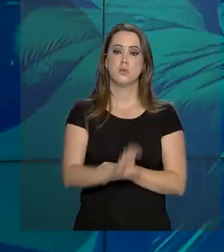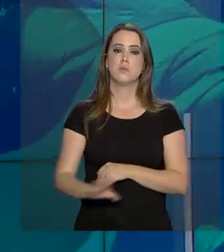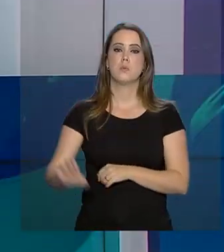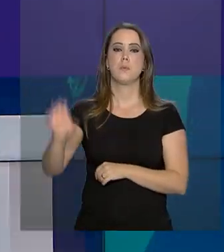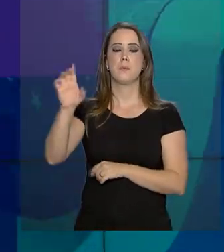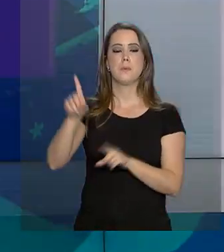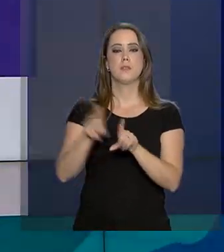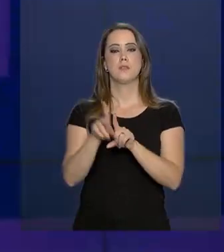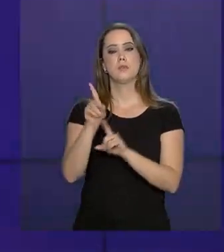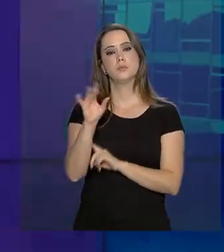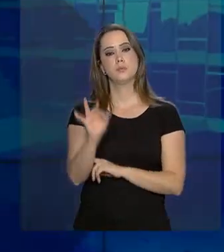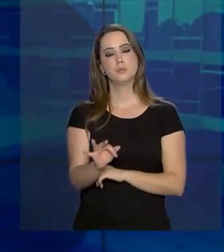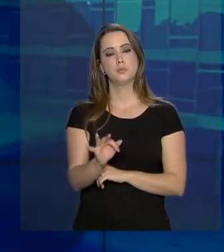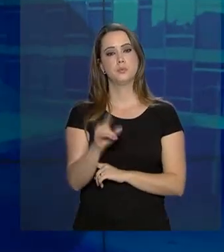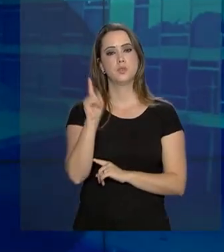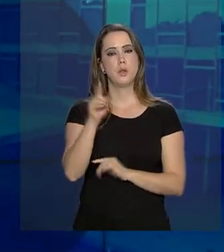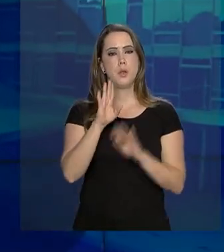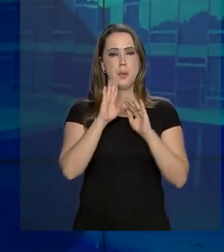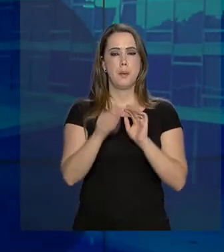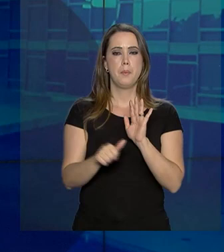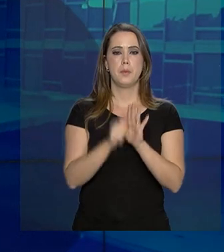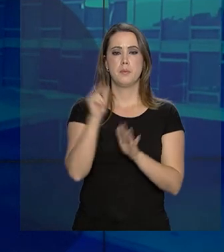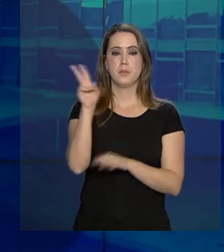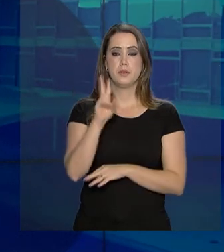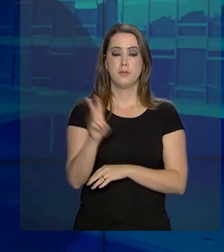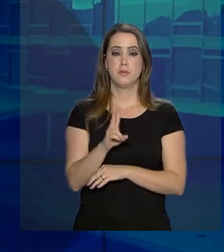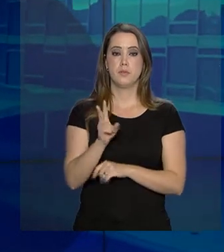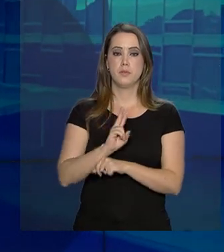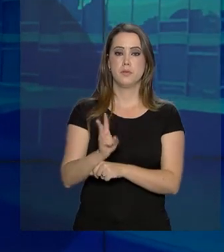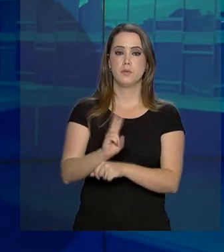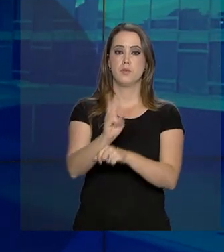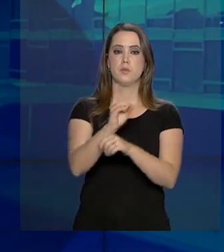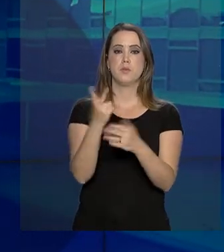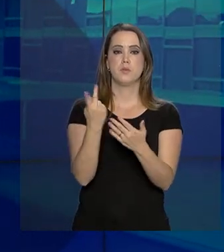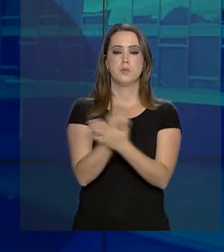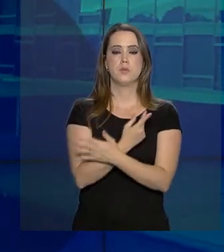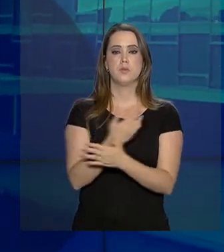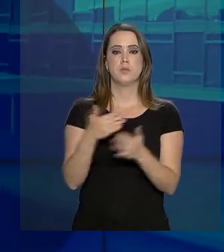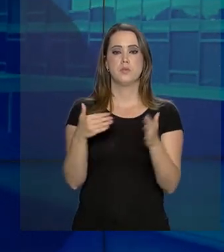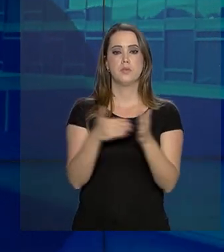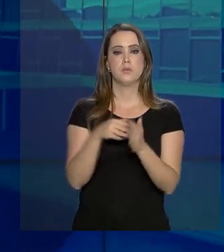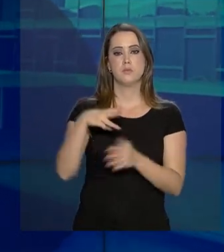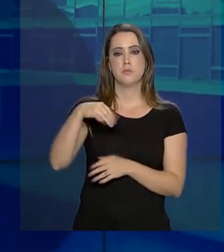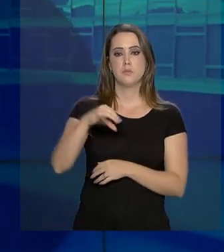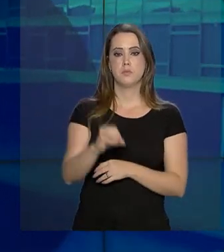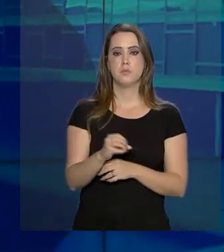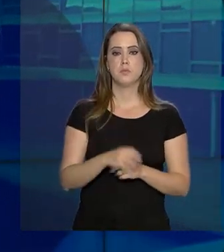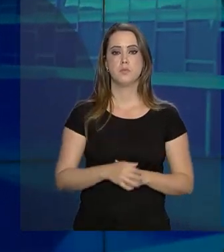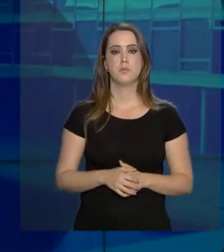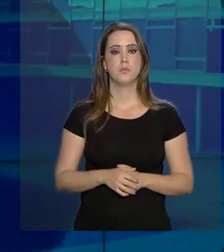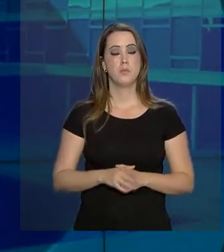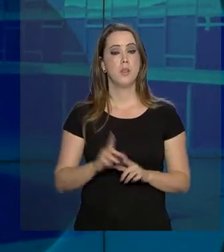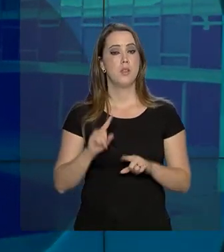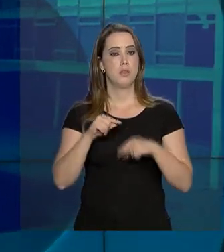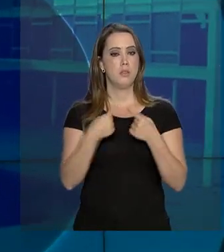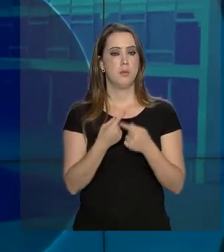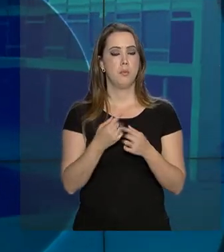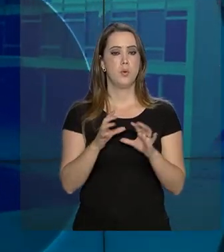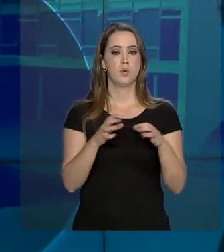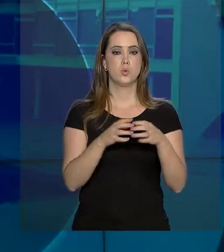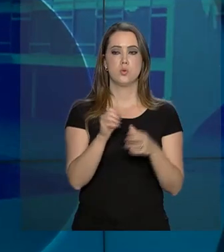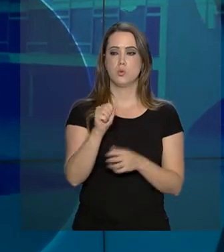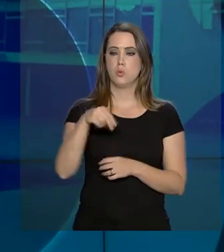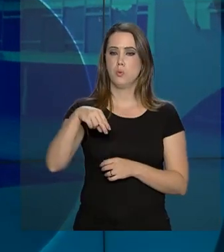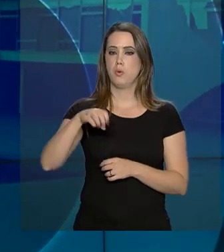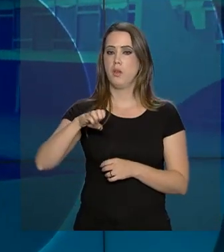além do Distrito Federal. Essa é a primeira fase das inspeções que ocorrem até maio. Em seguida, agência